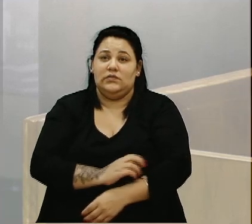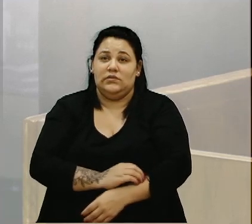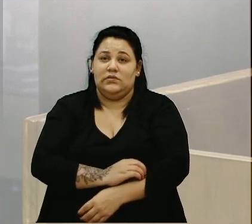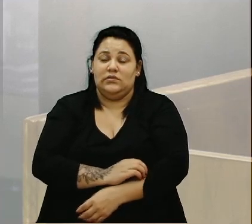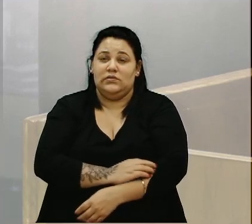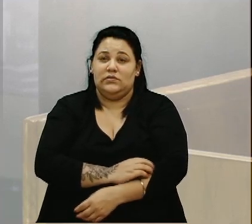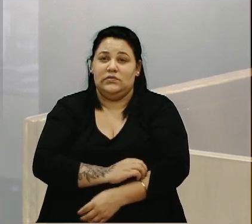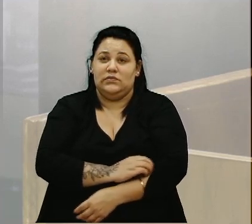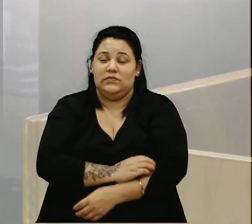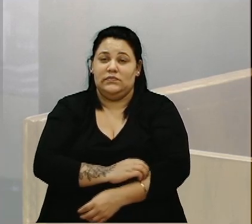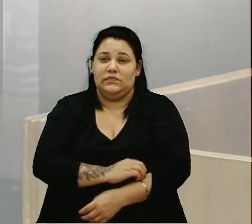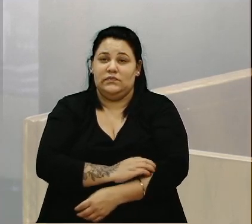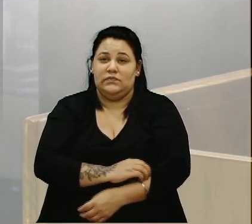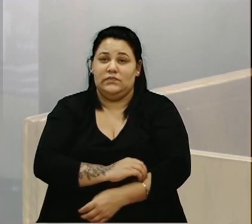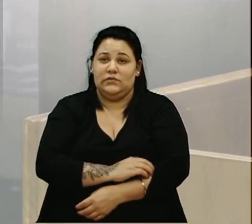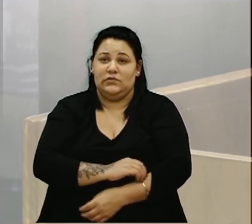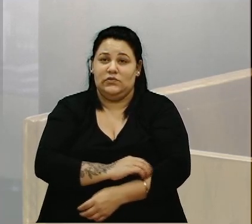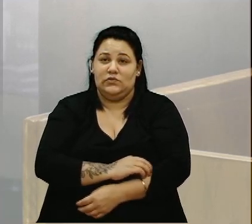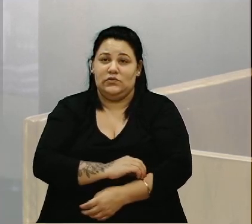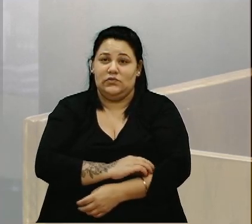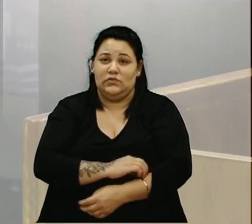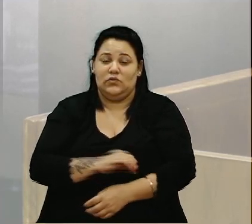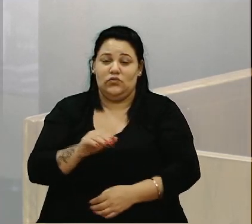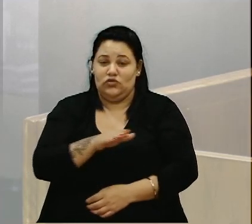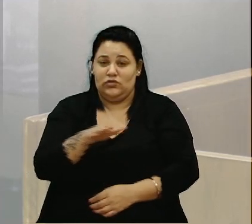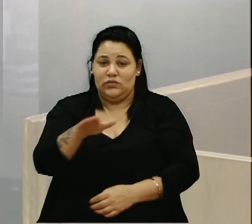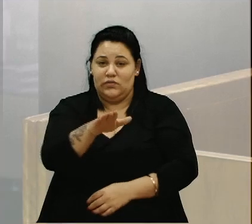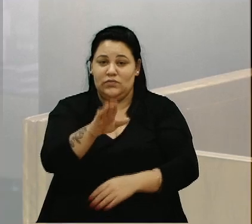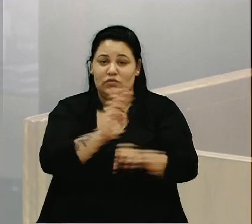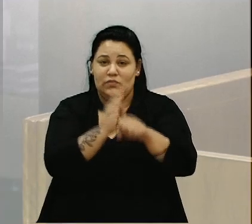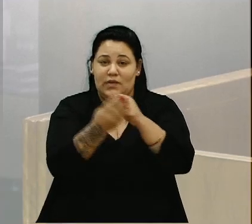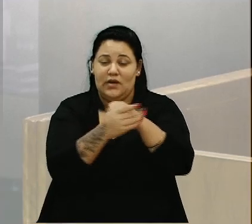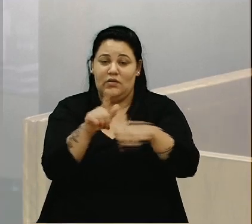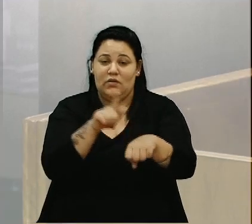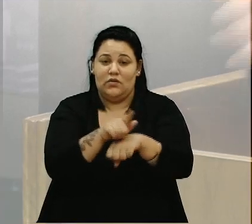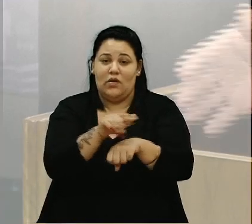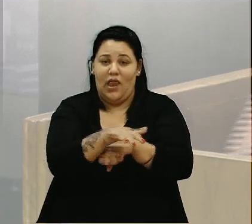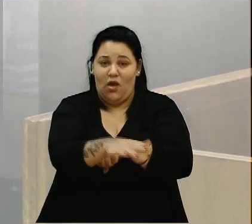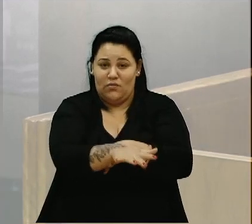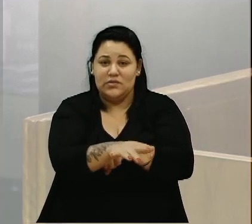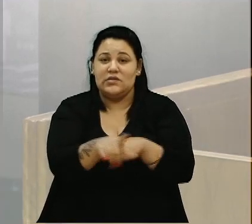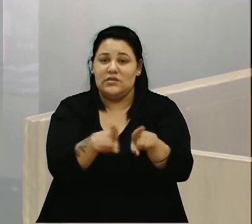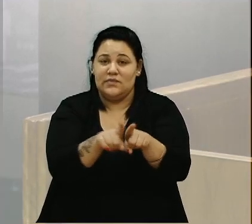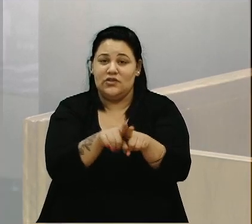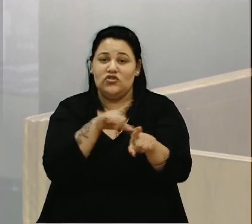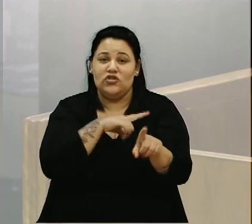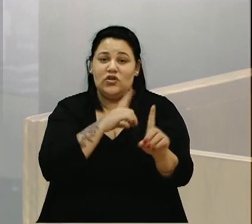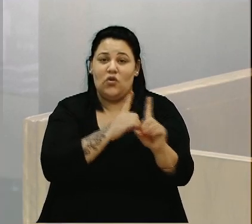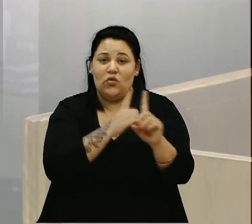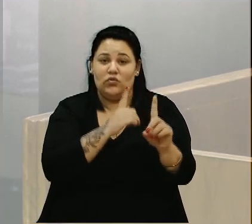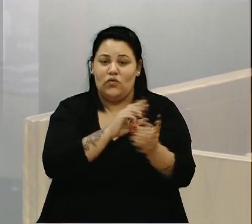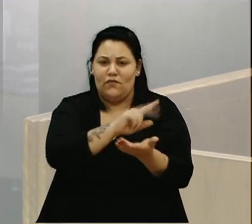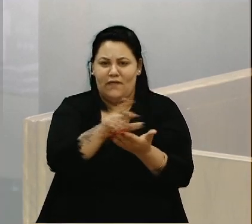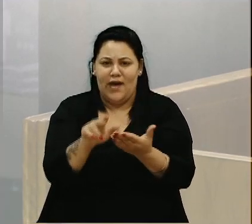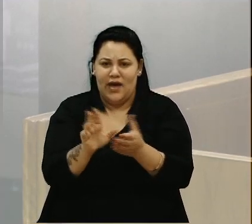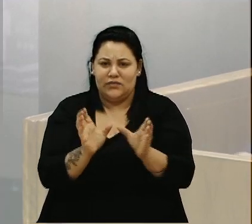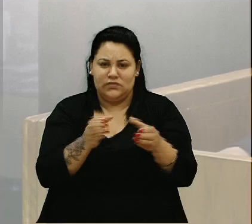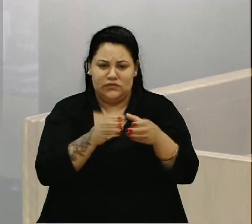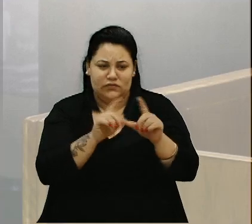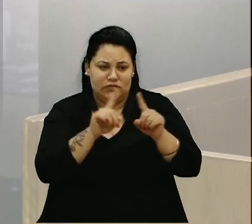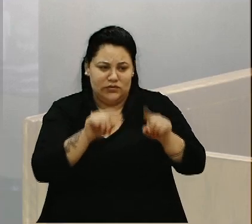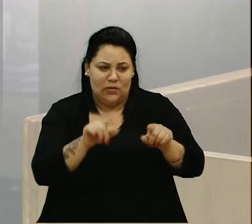Galópolis, aonde encontramos diversas equipes ali limpando as canaletas,